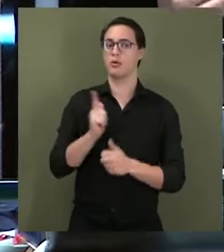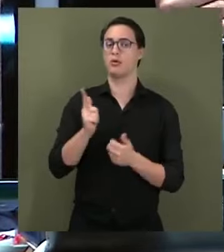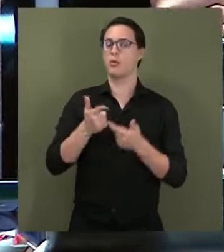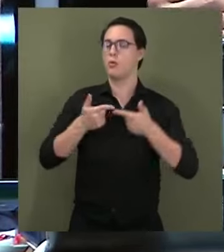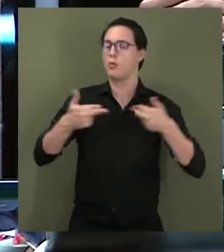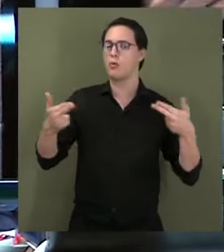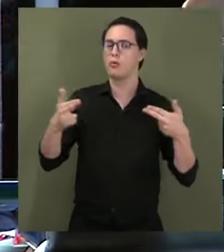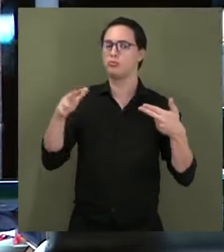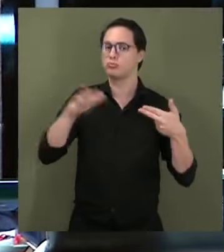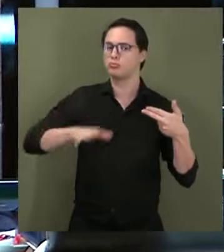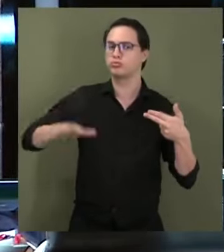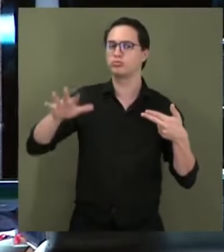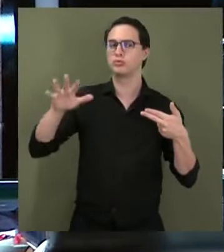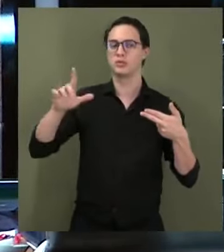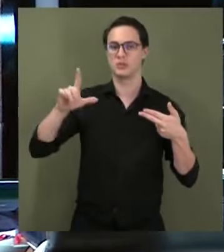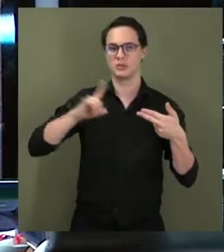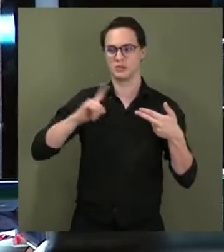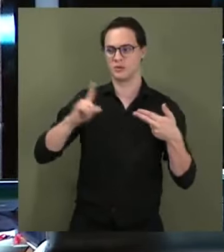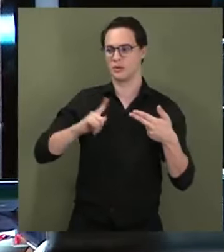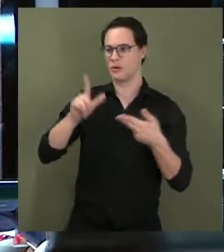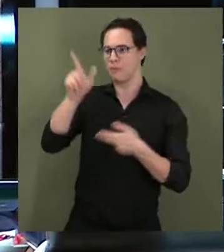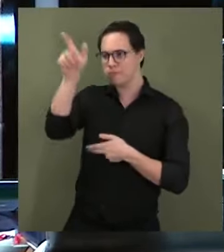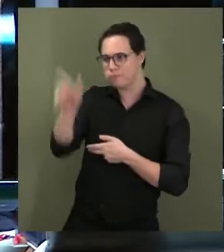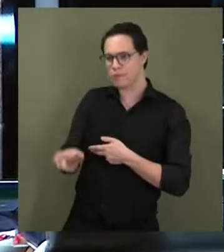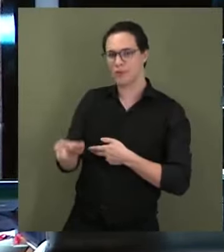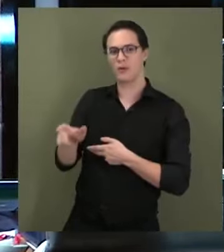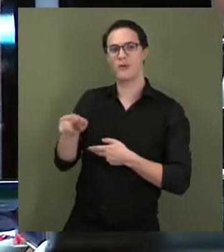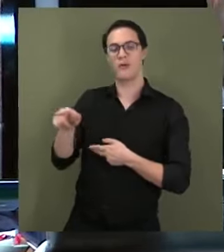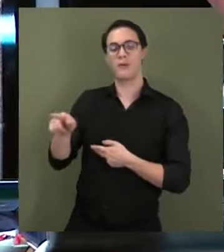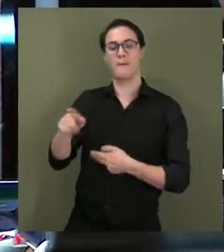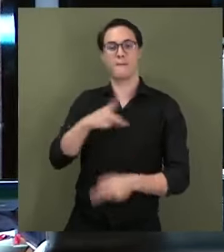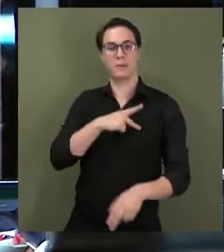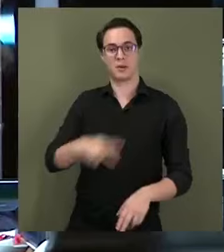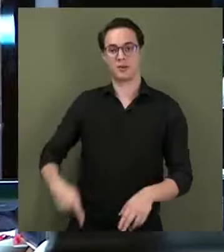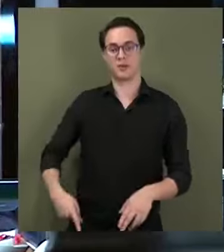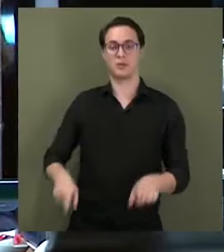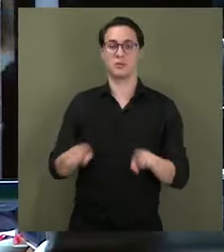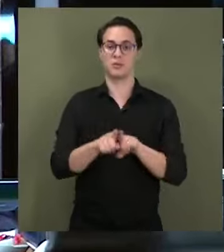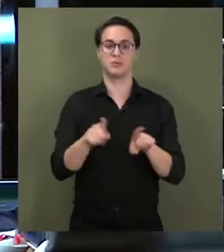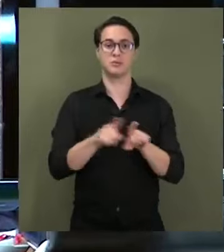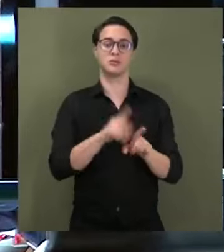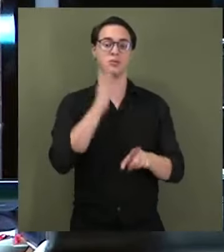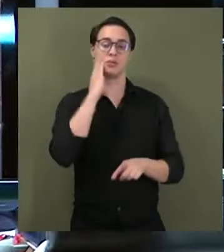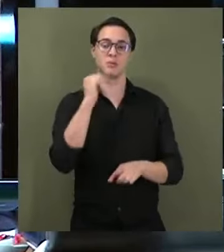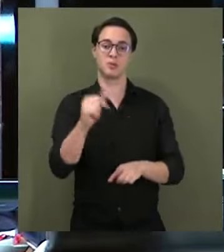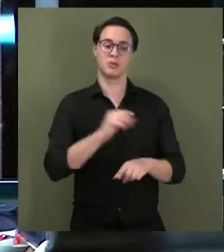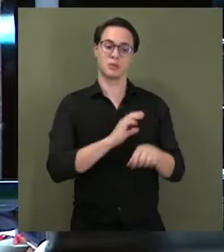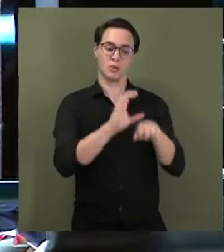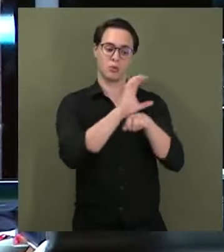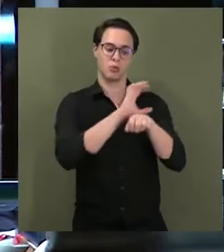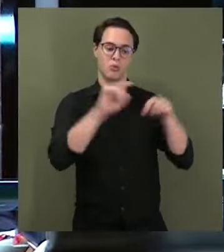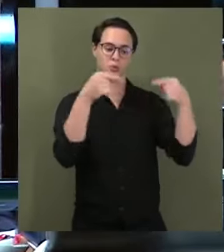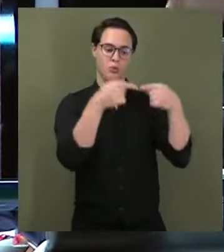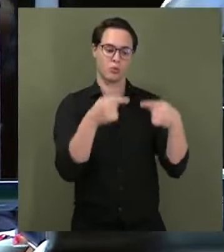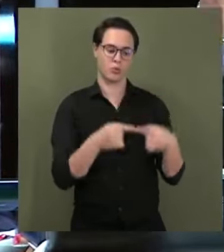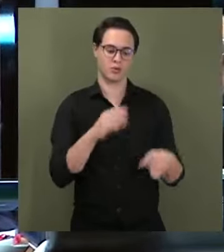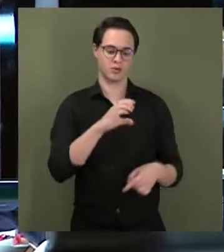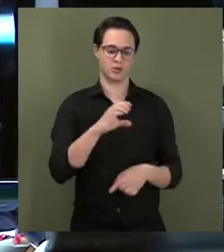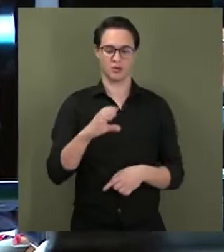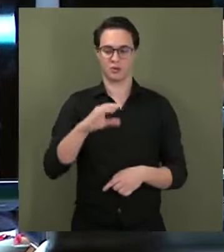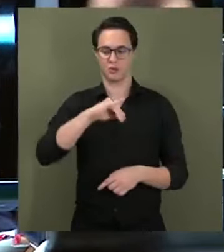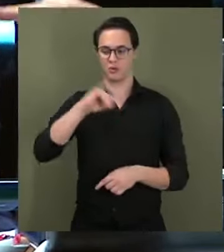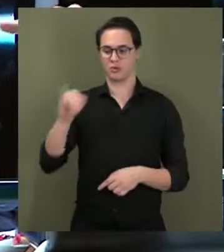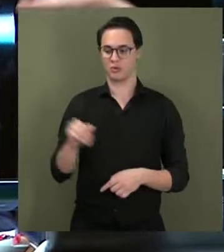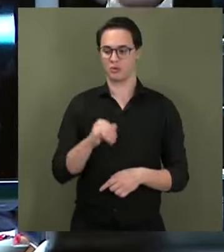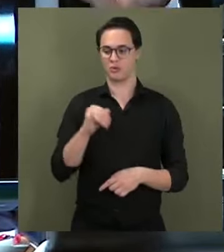o juízo de prelibação de um presidente da casa até o juízo de constitucionalidade numa comissão de Constituição e Justiça e o próprio